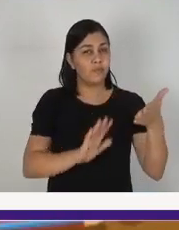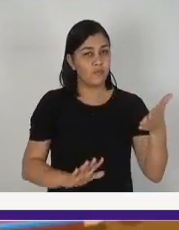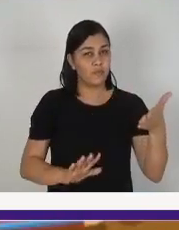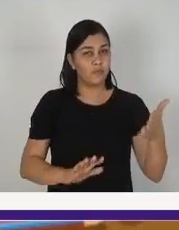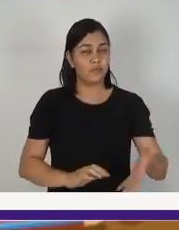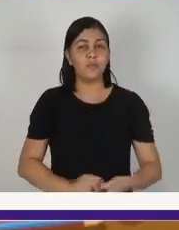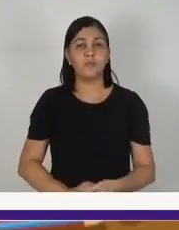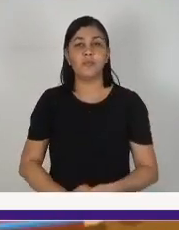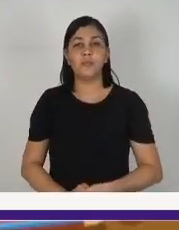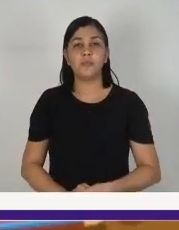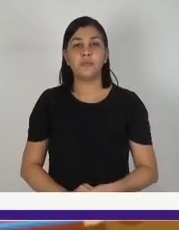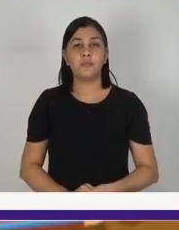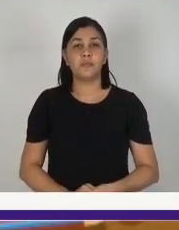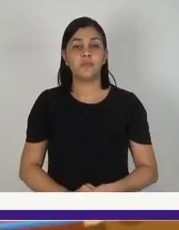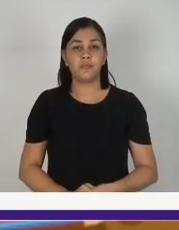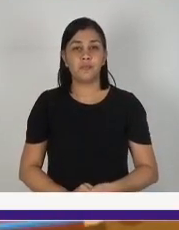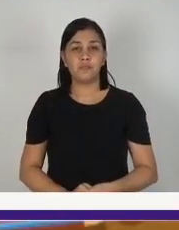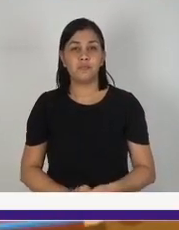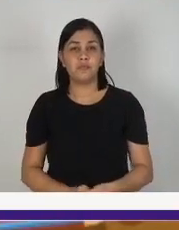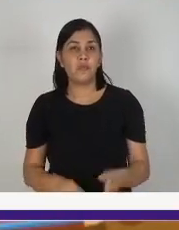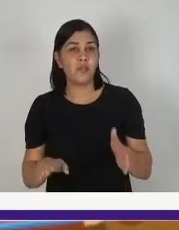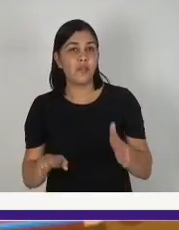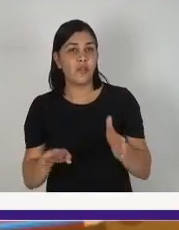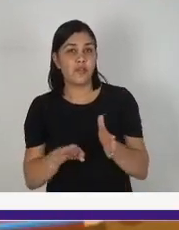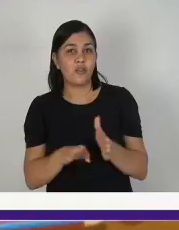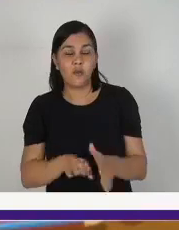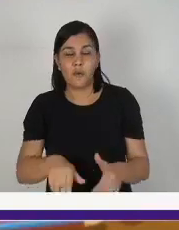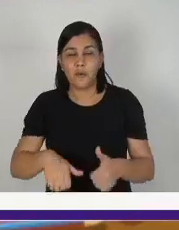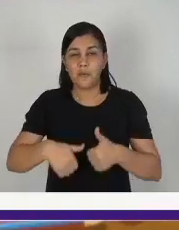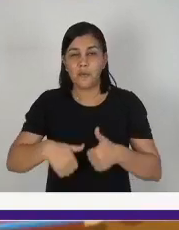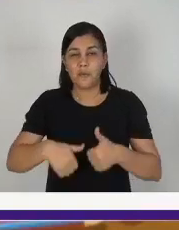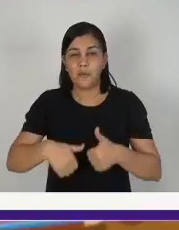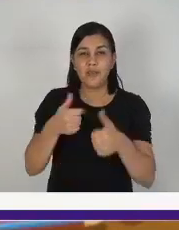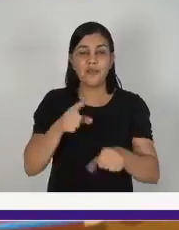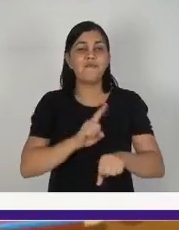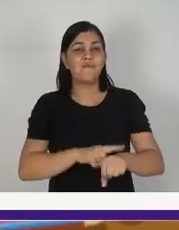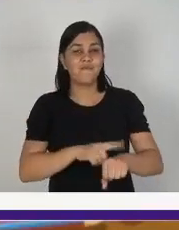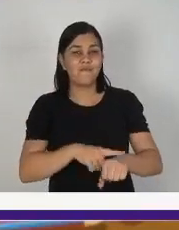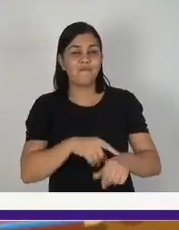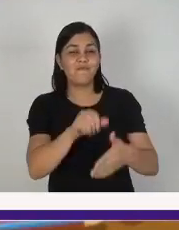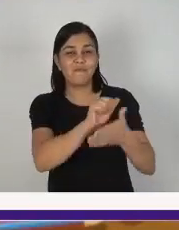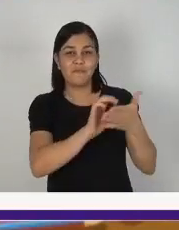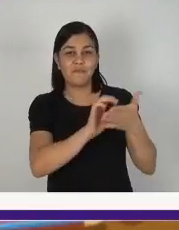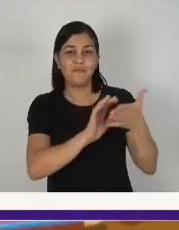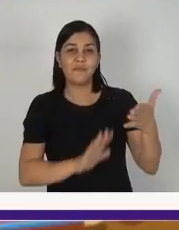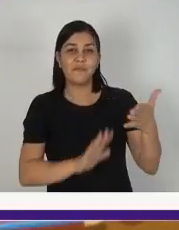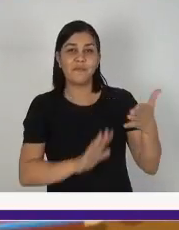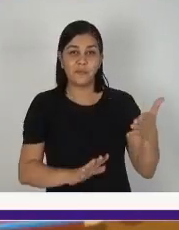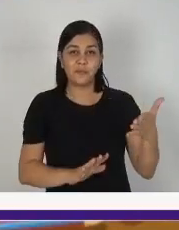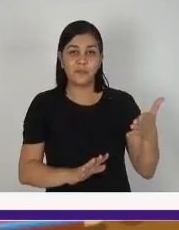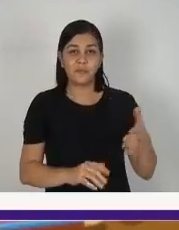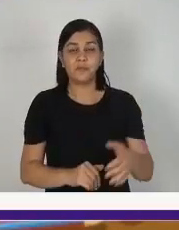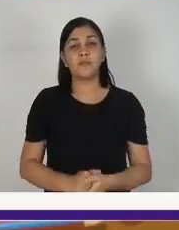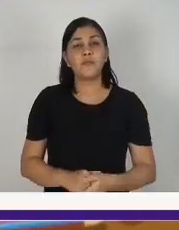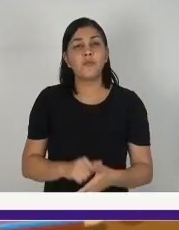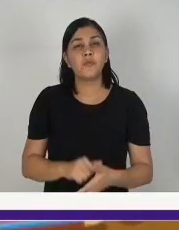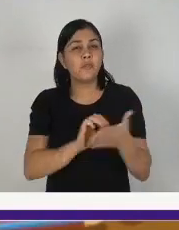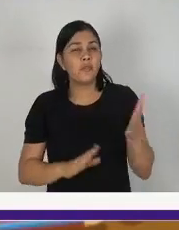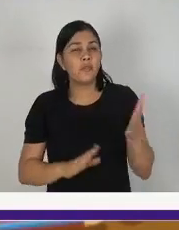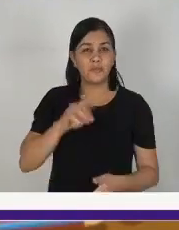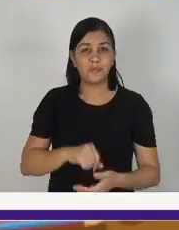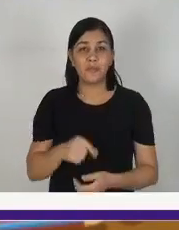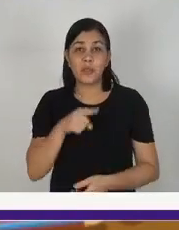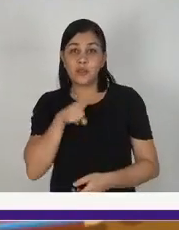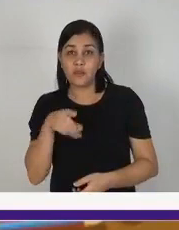Chegou a melhor hora, a hora da atividade. Nossa atividade de hoje é bem legal. Você vai pedir